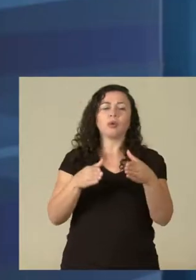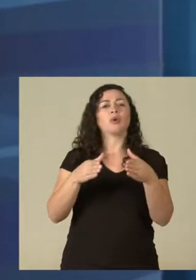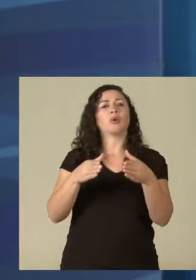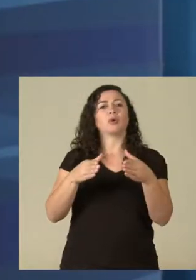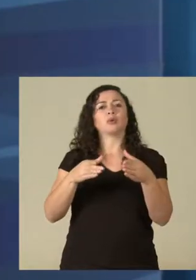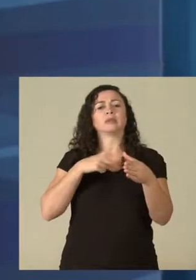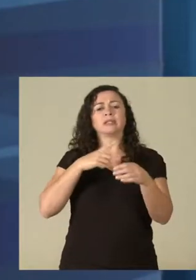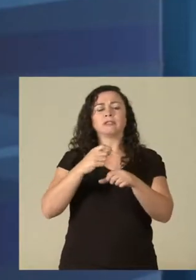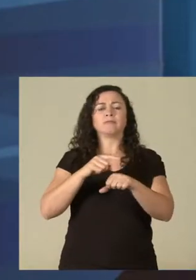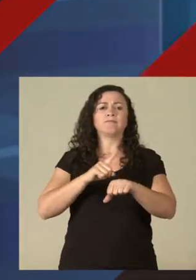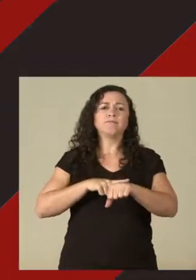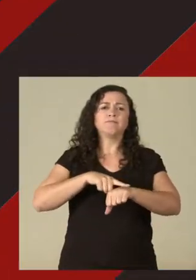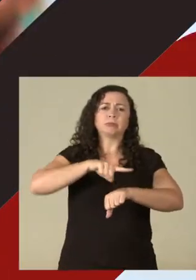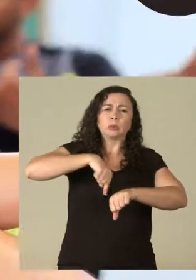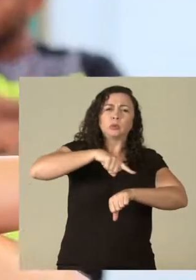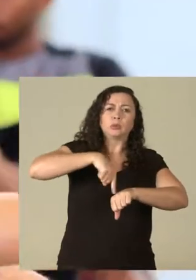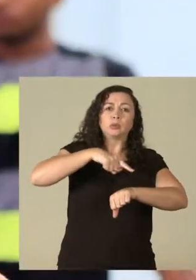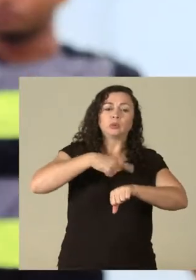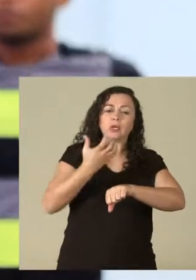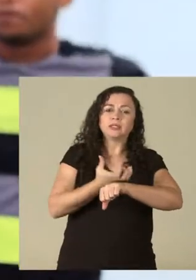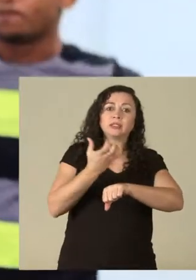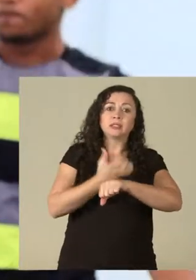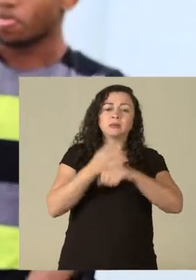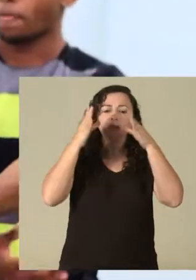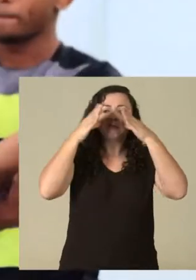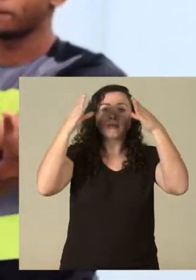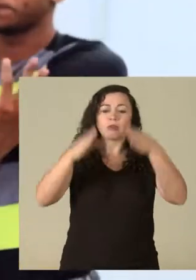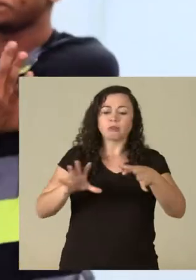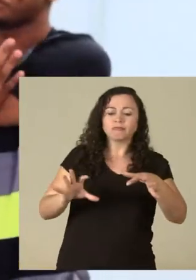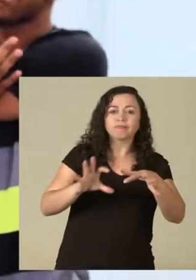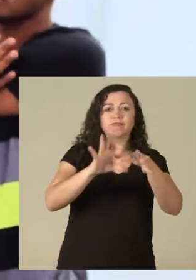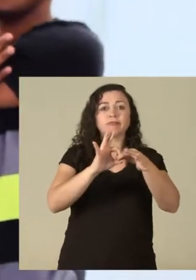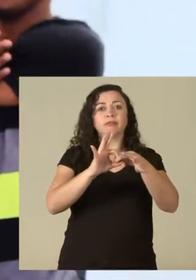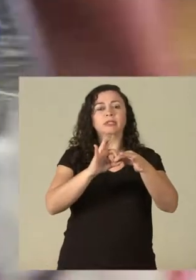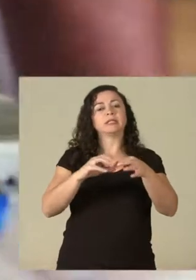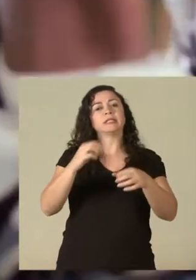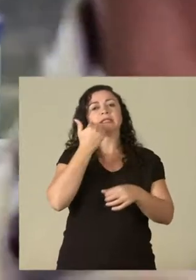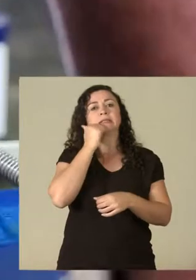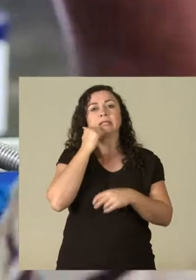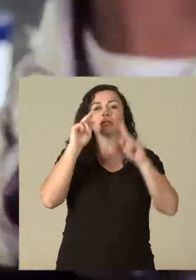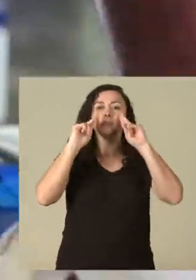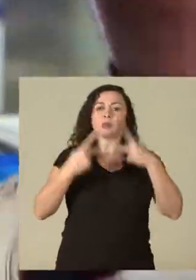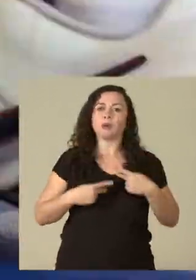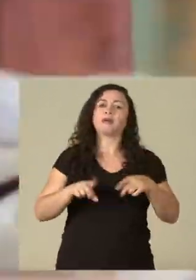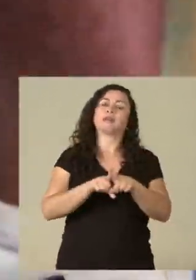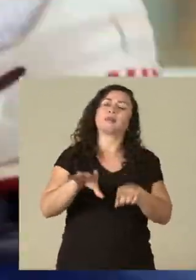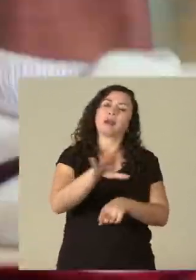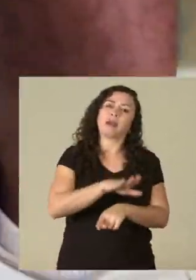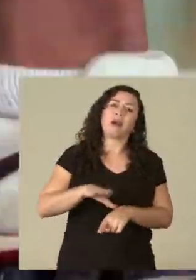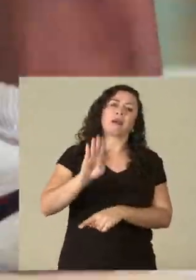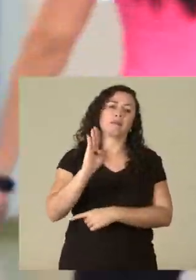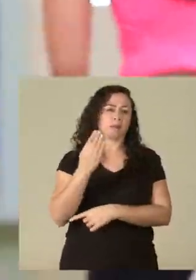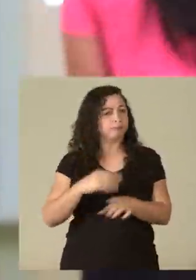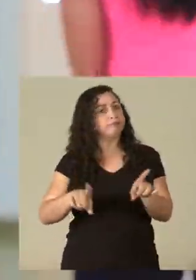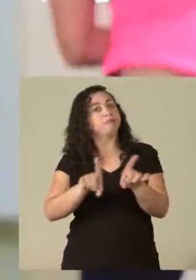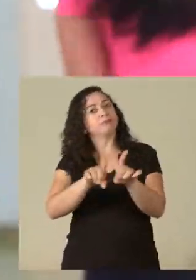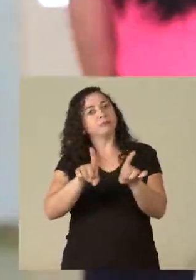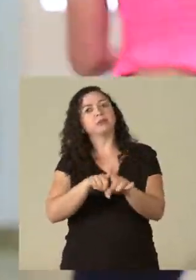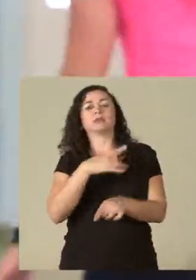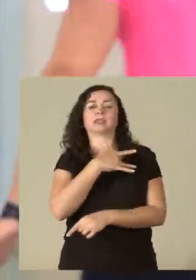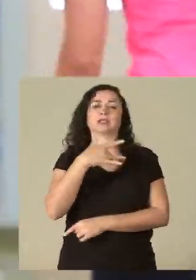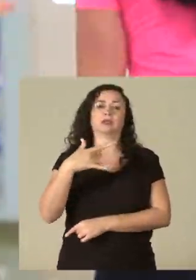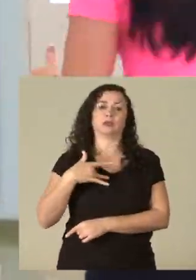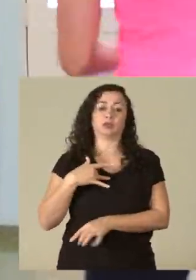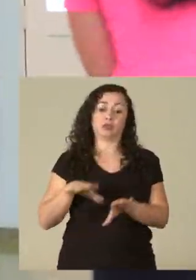grade horária com disciplinas ligadas à área de ciências humanas e também ligadas à área biológica, à área da saúde. Então ele oferece uma